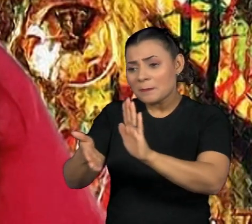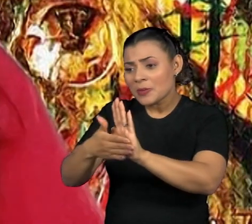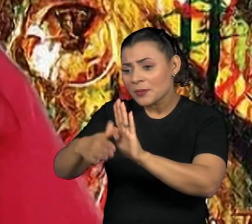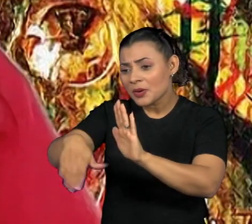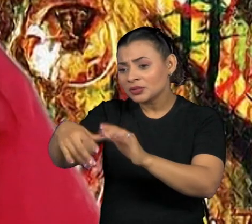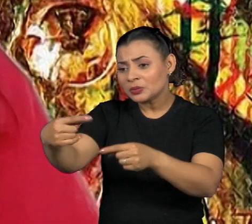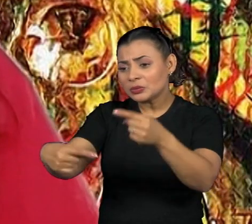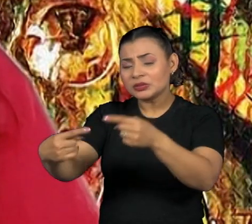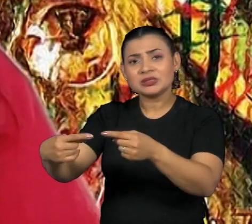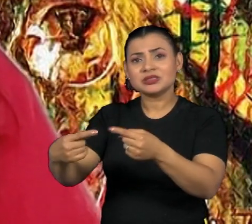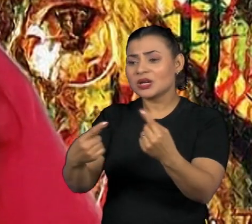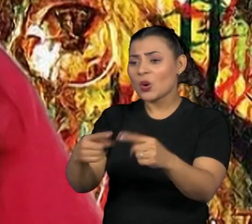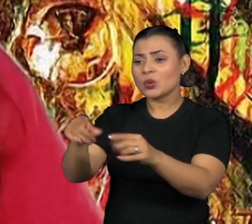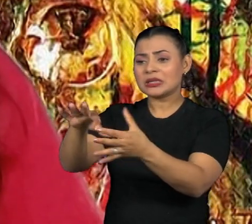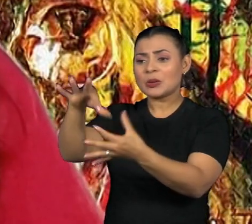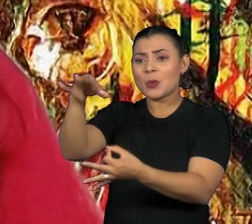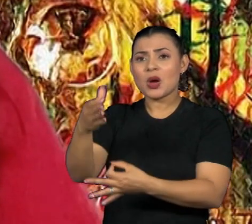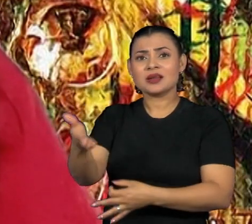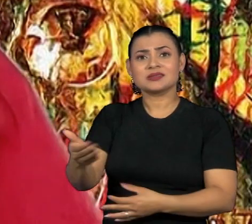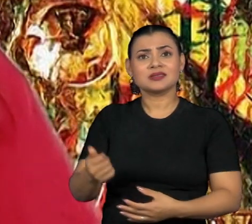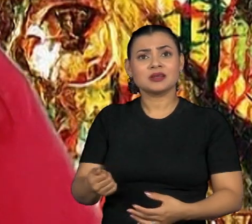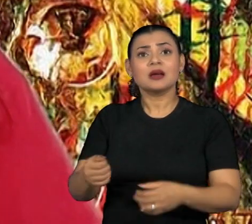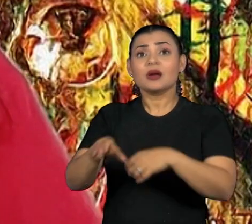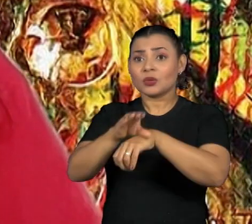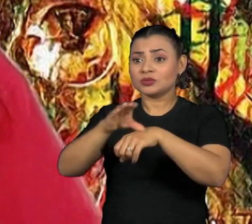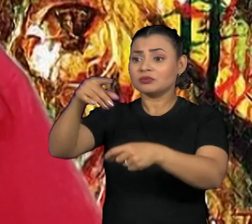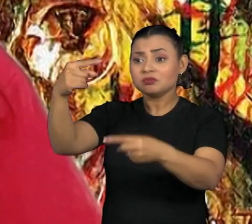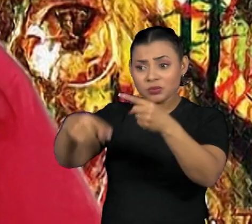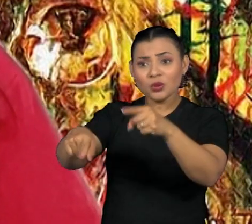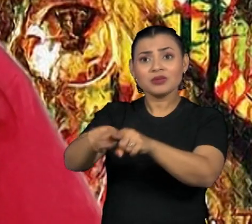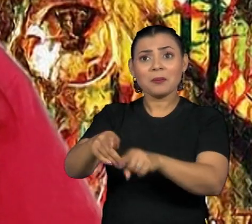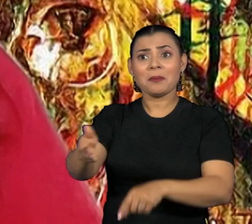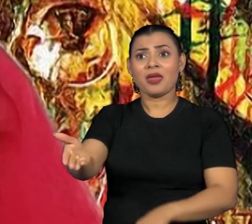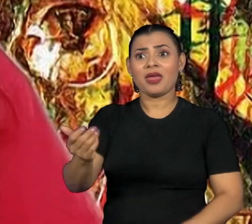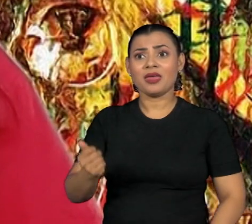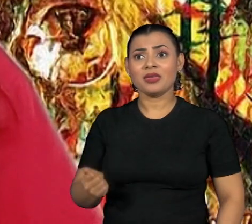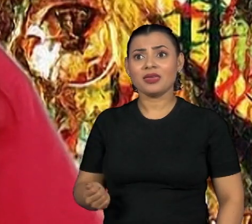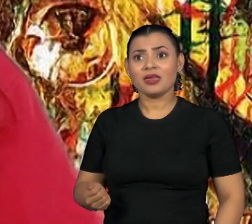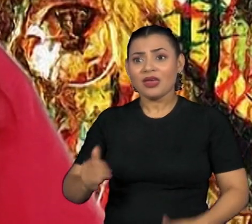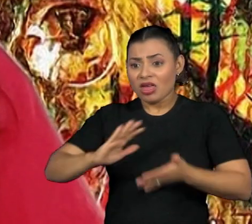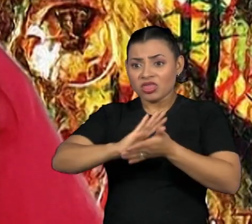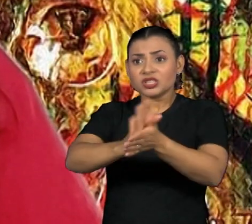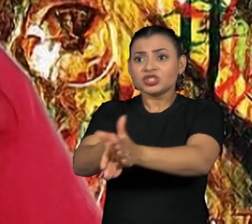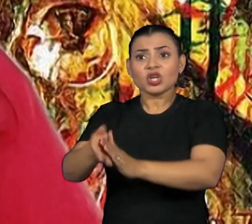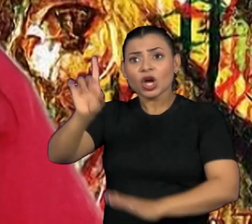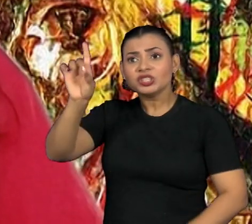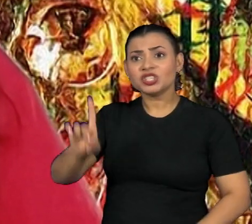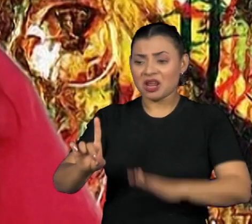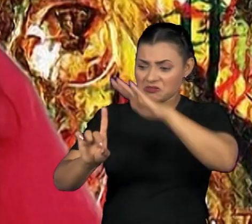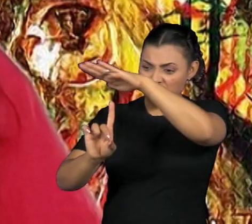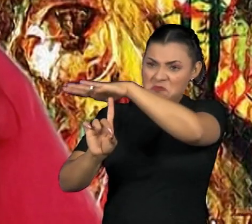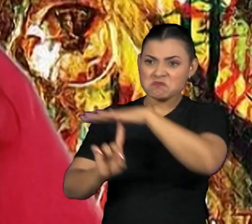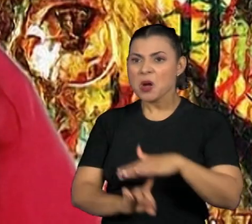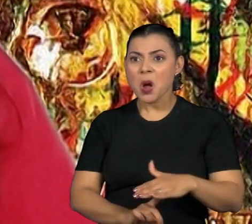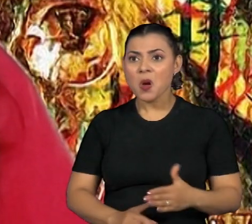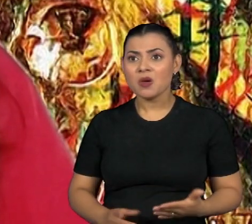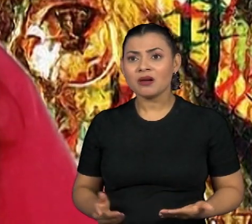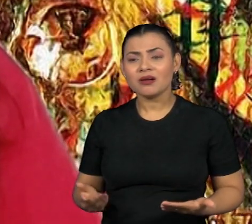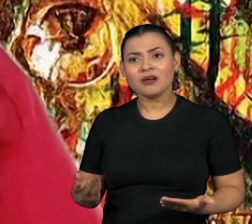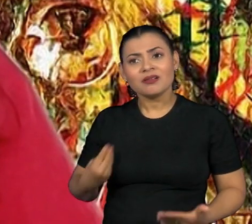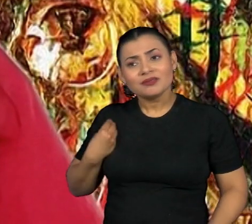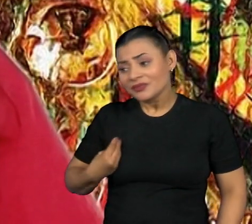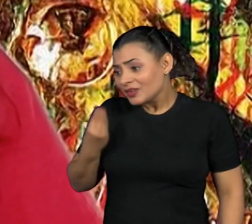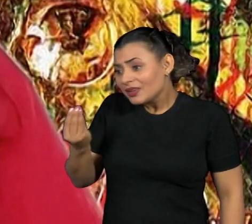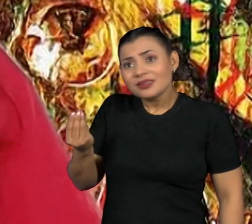não democráticas e também inconstitucionais e destrói o nosso direito à vida, sabe? E